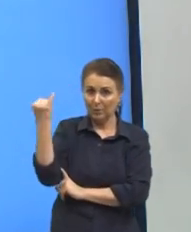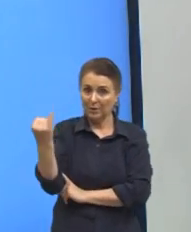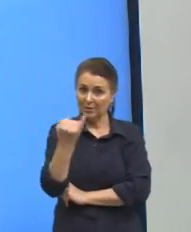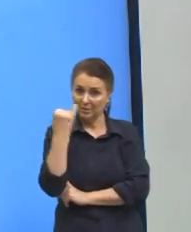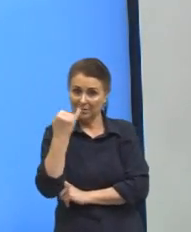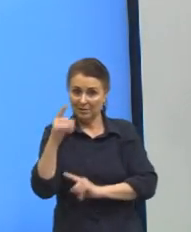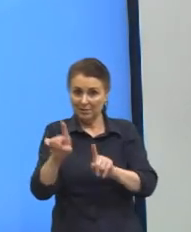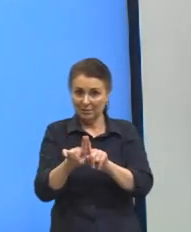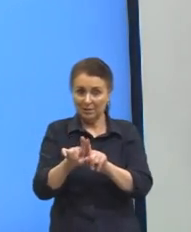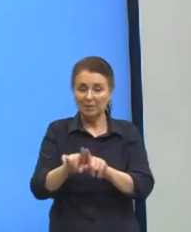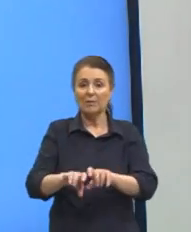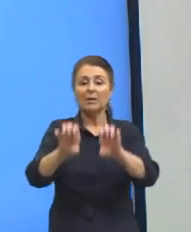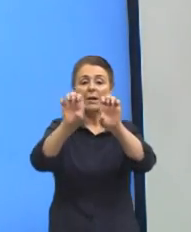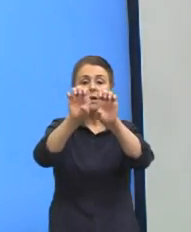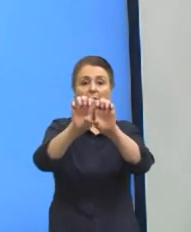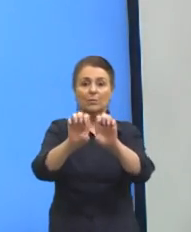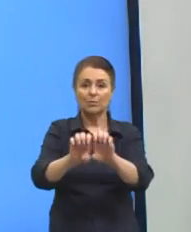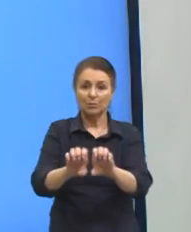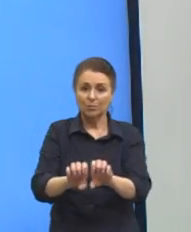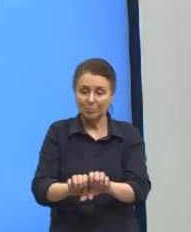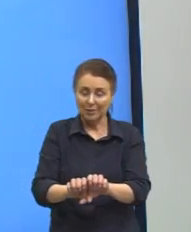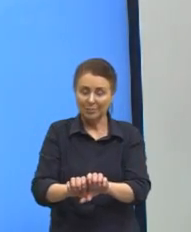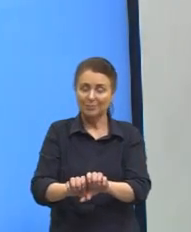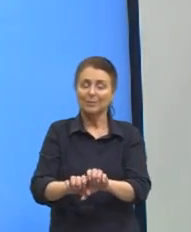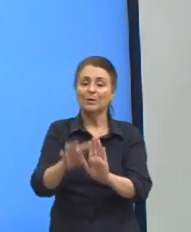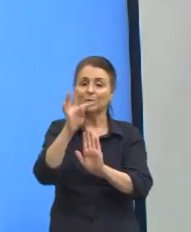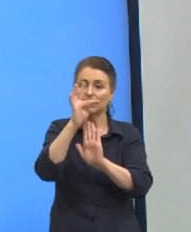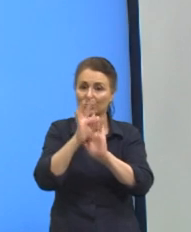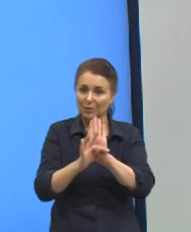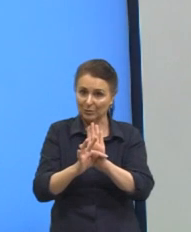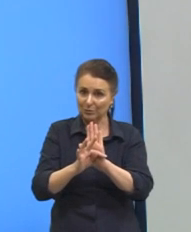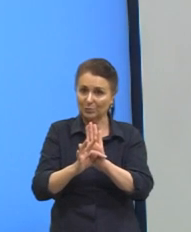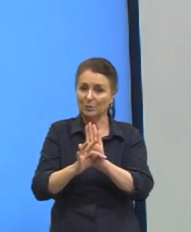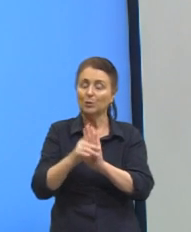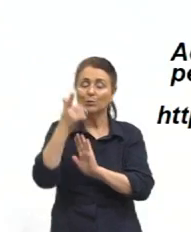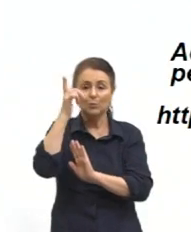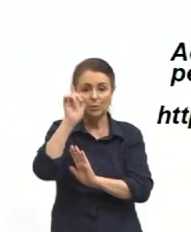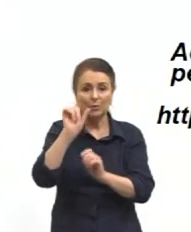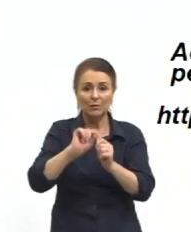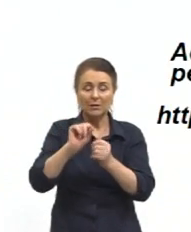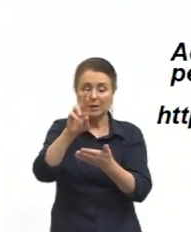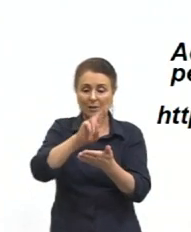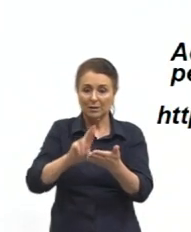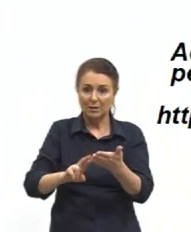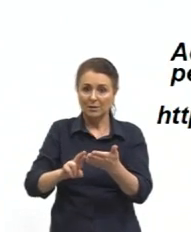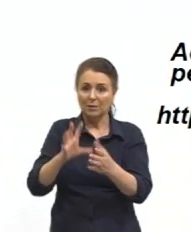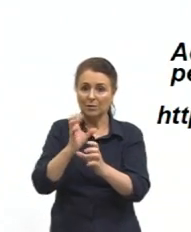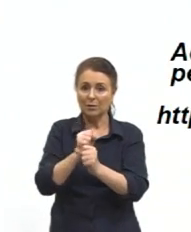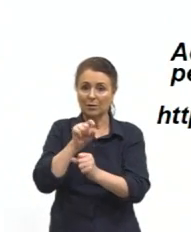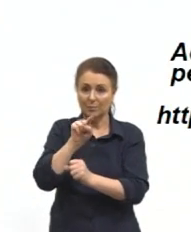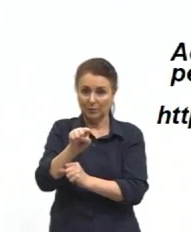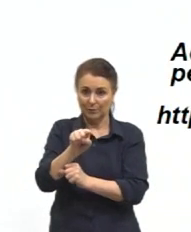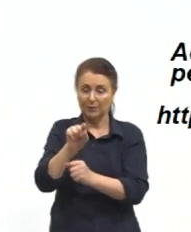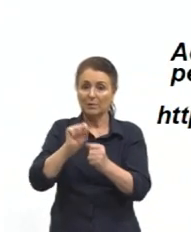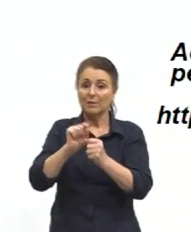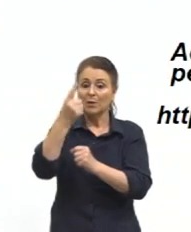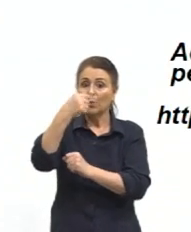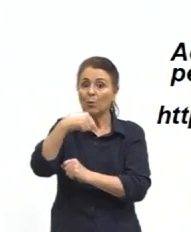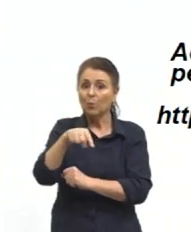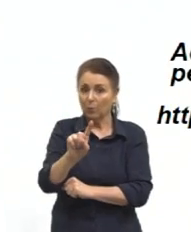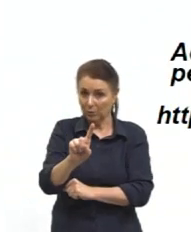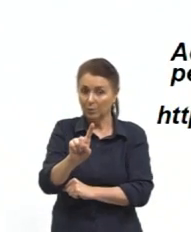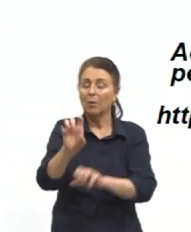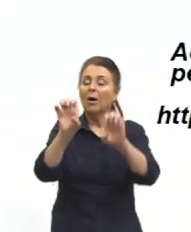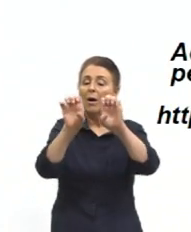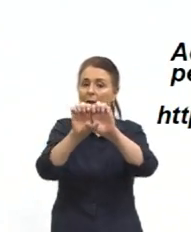o Esqueleto te ajudou a produzir a redação Natamil. Mas, se você vai fazer o próximo Enem, o Esqueleto te espera na